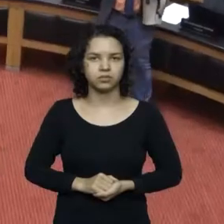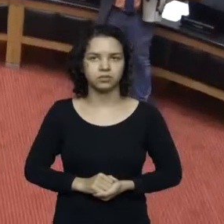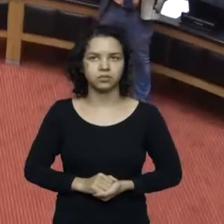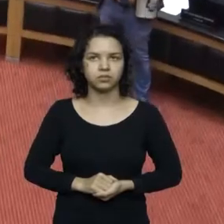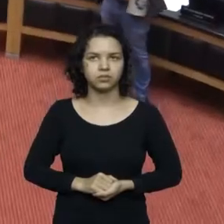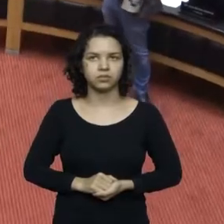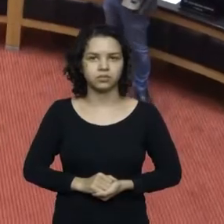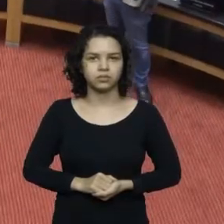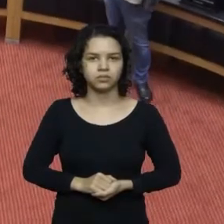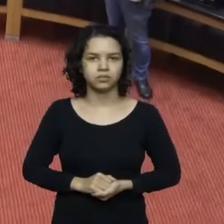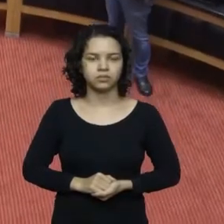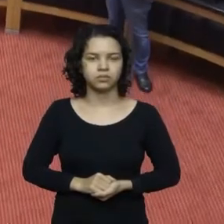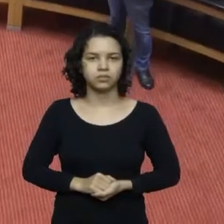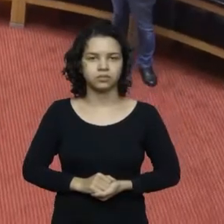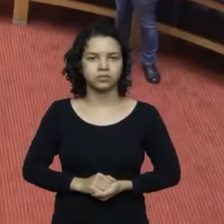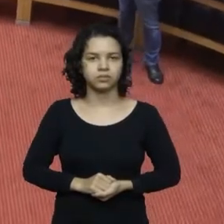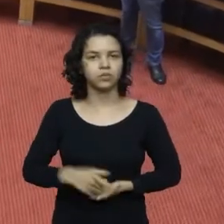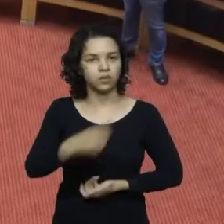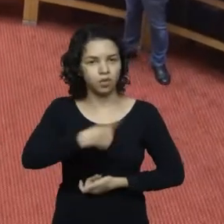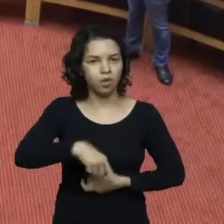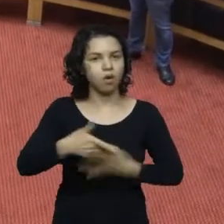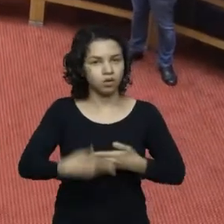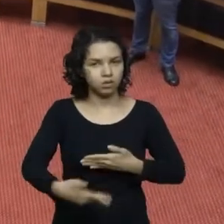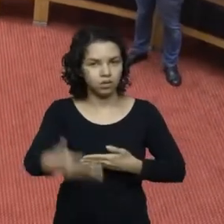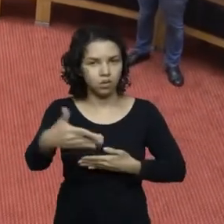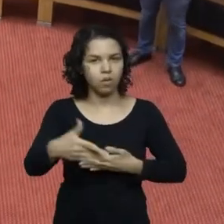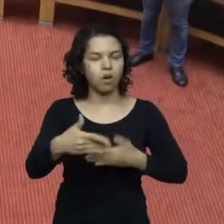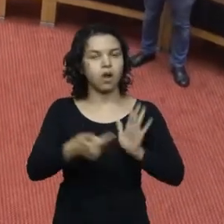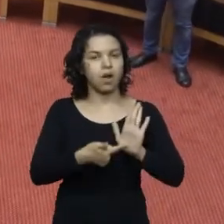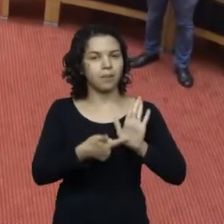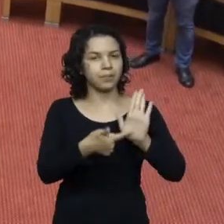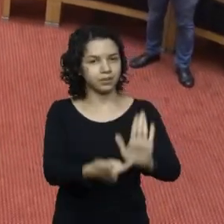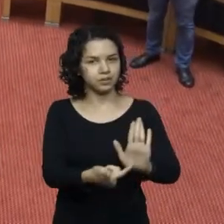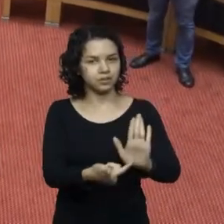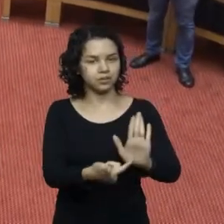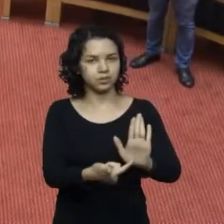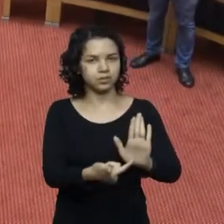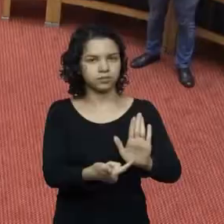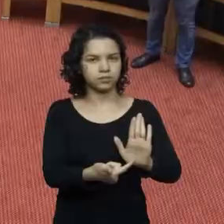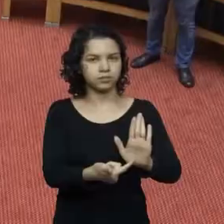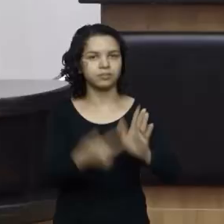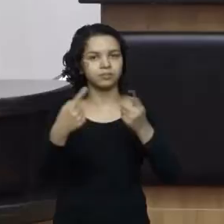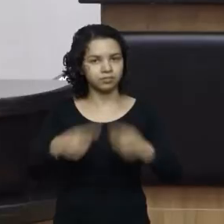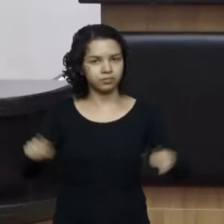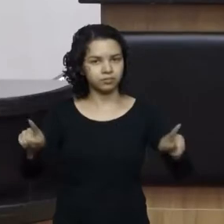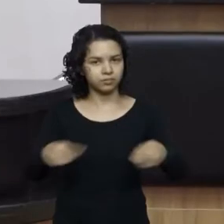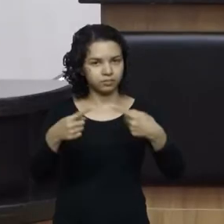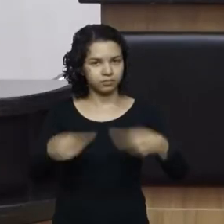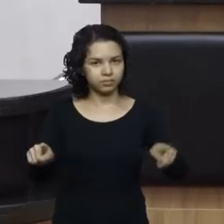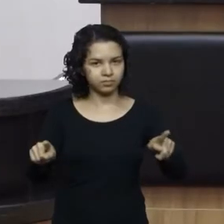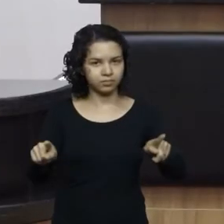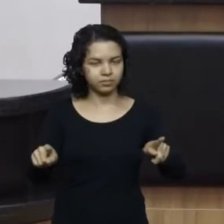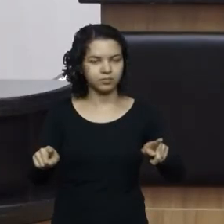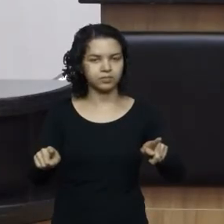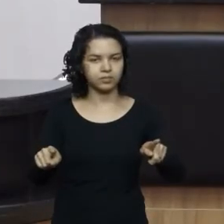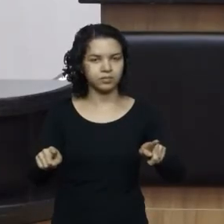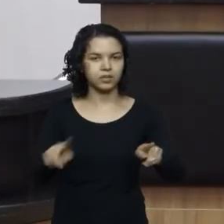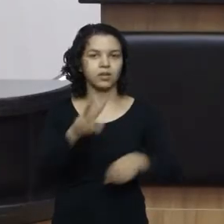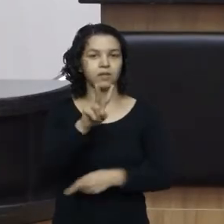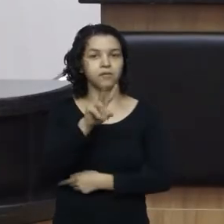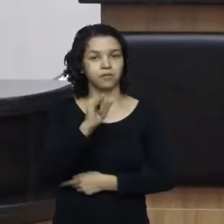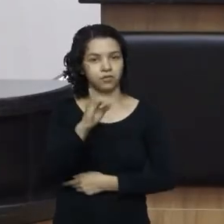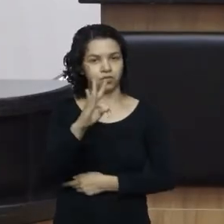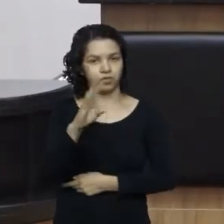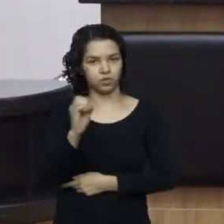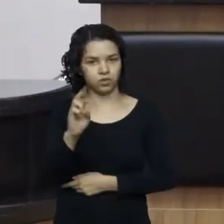Nós teremos agora uma apresentação musical do Vitor Colombo e